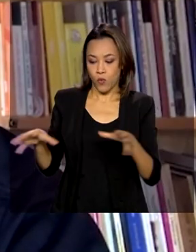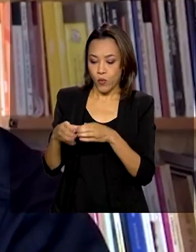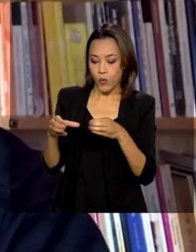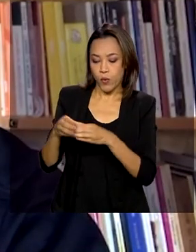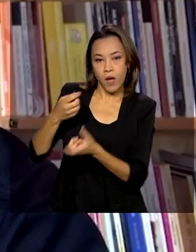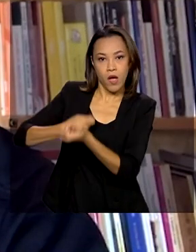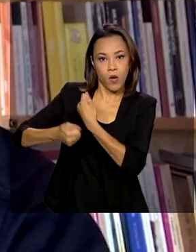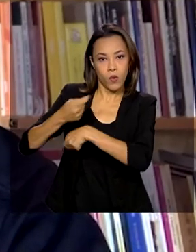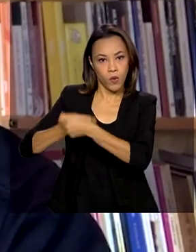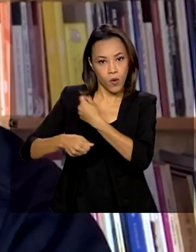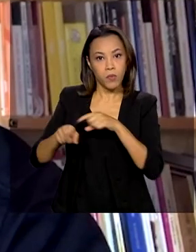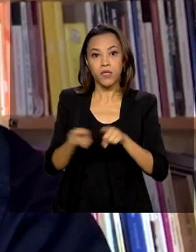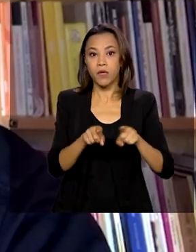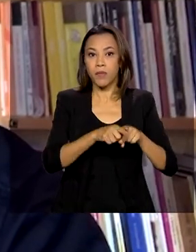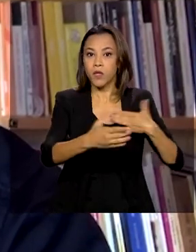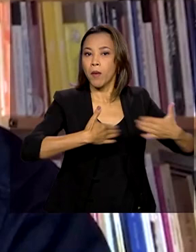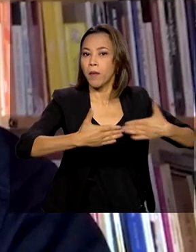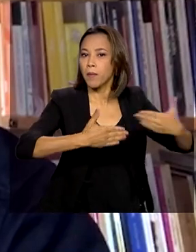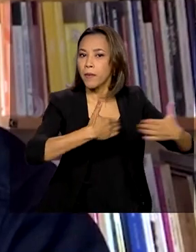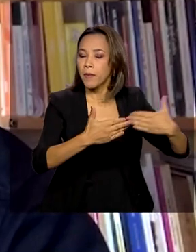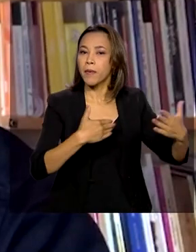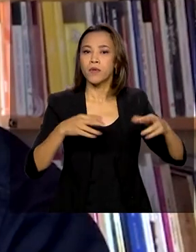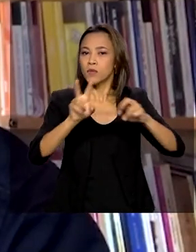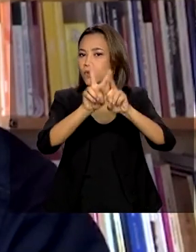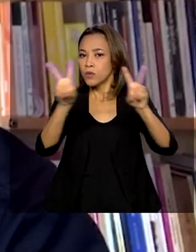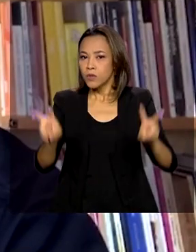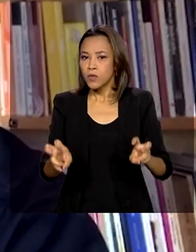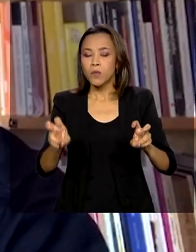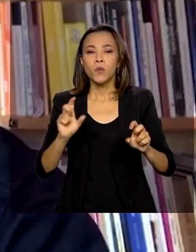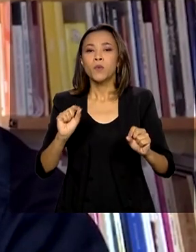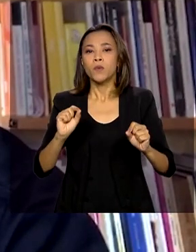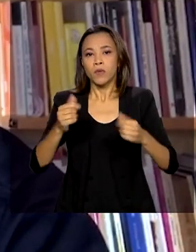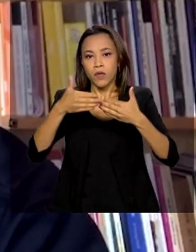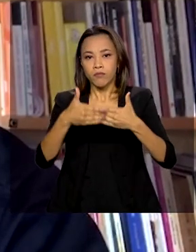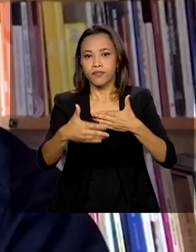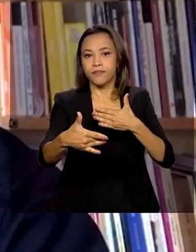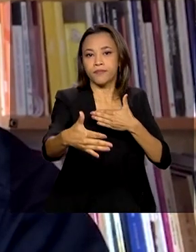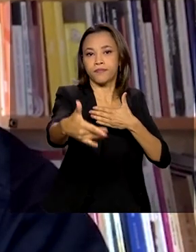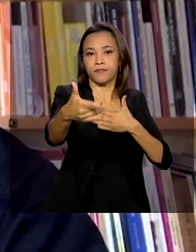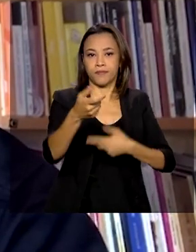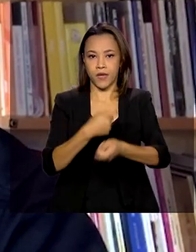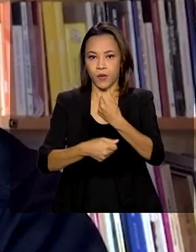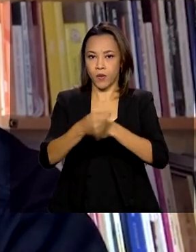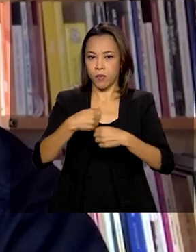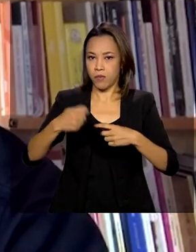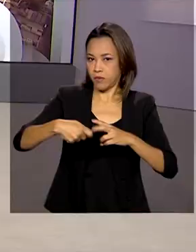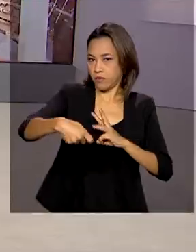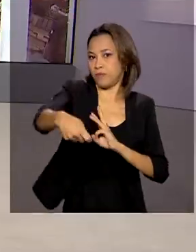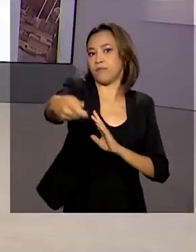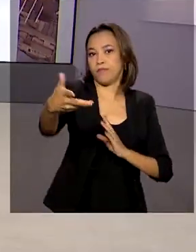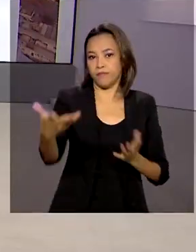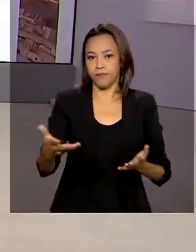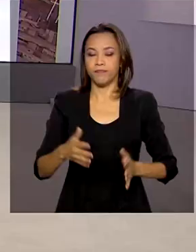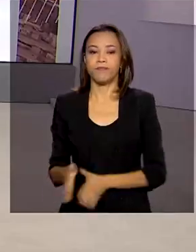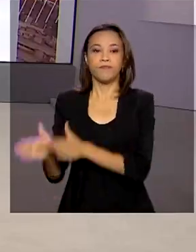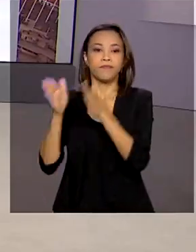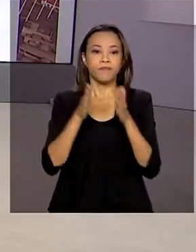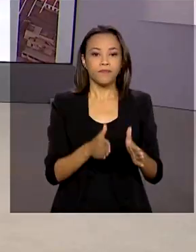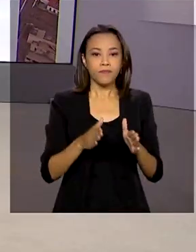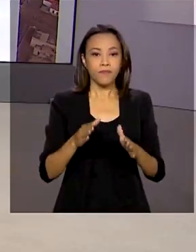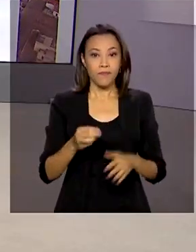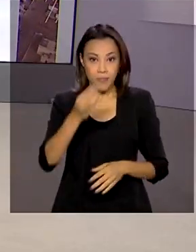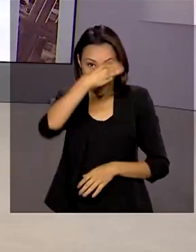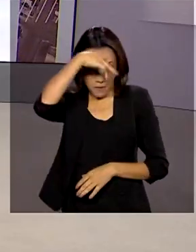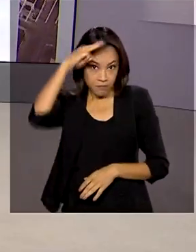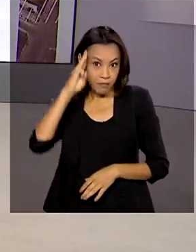e também do mercado com relação às perspectivas da economia para os próximos meses. A primeira